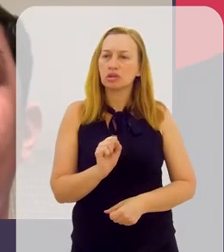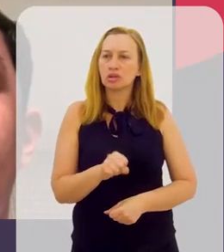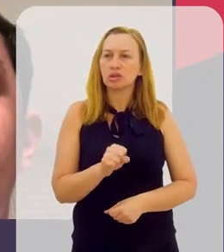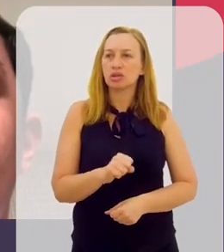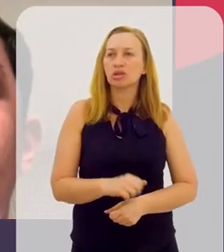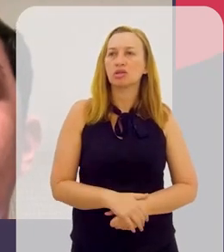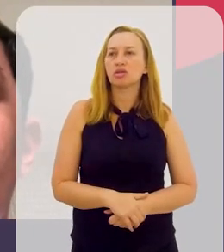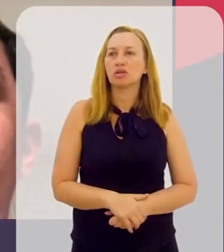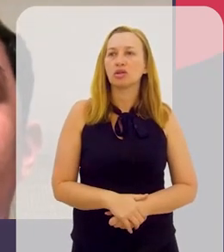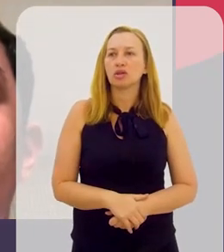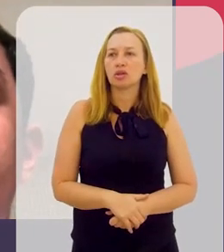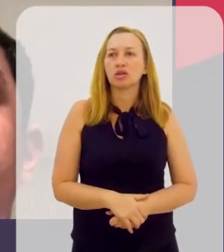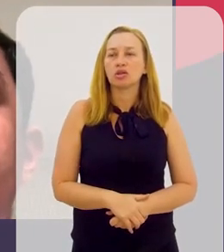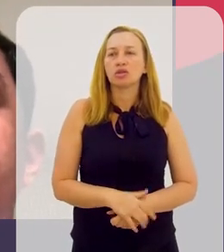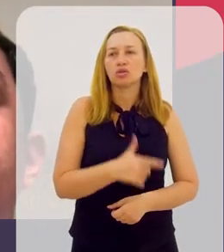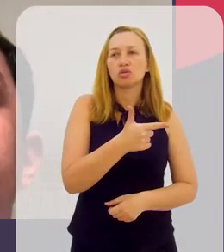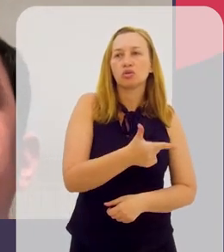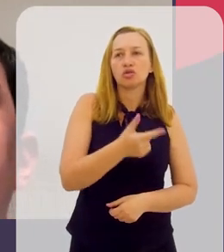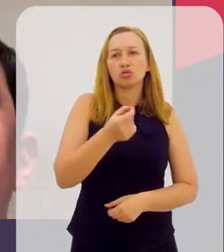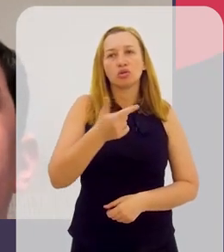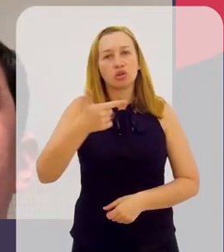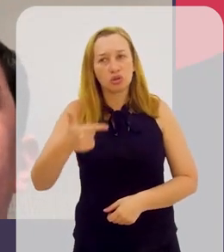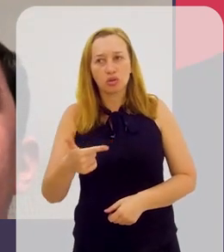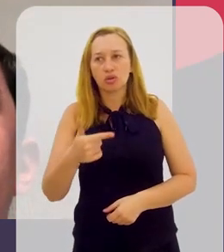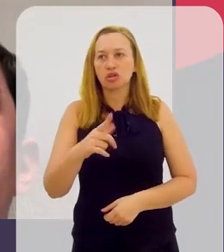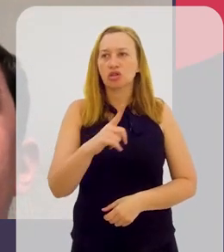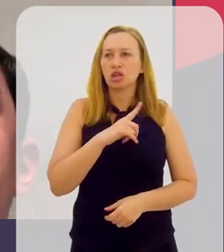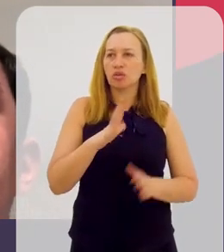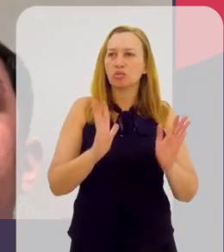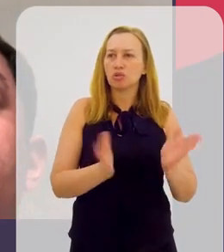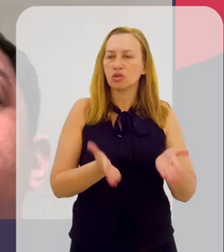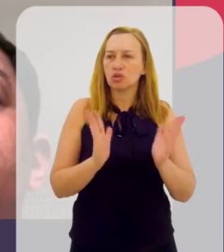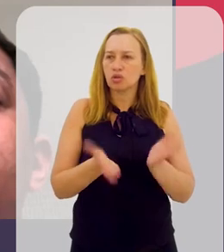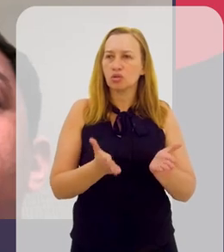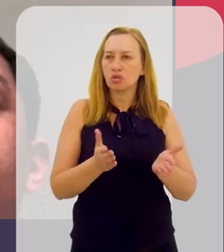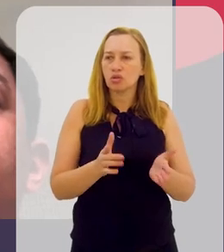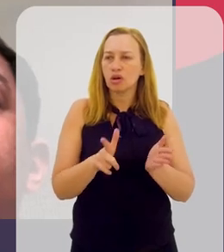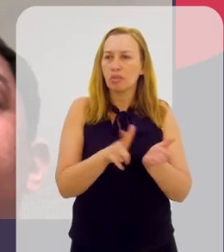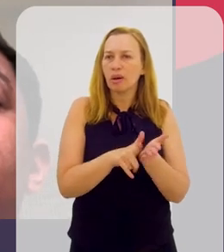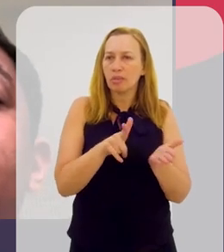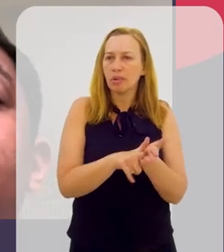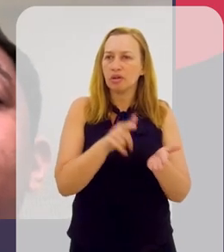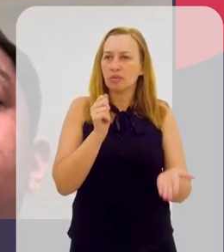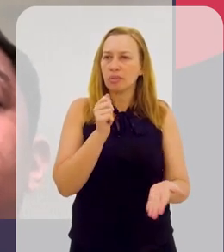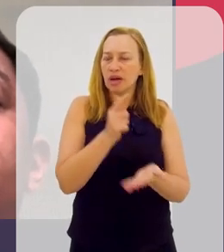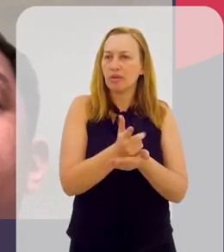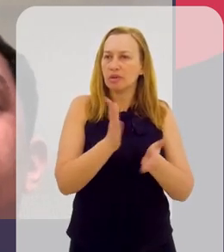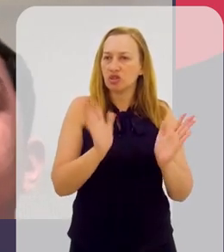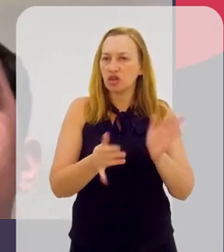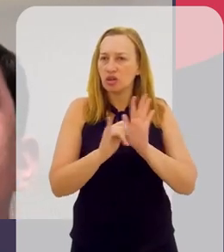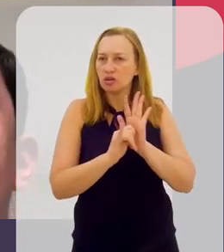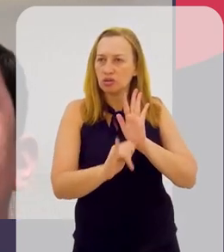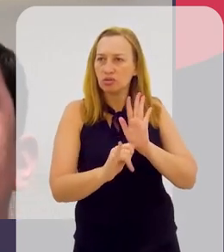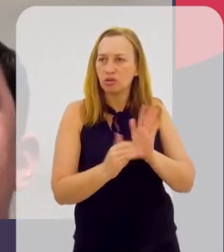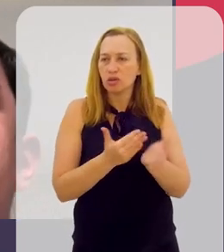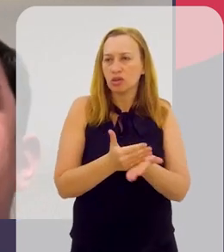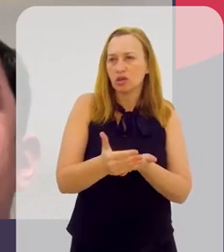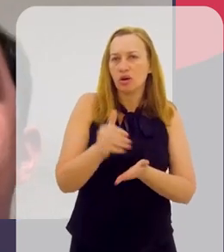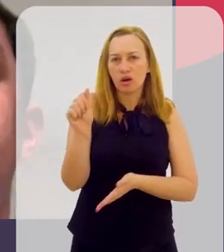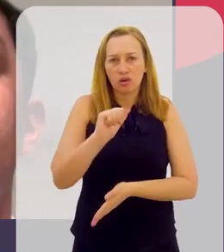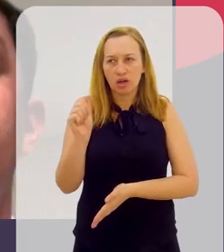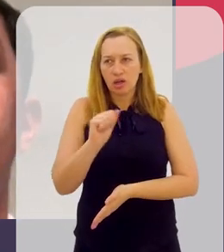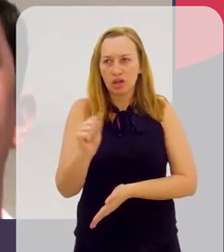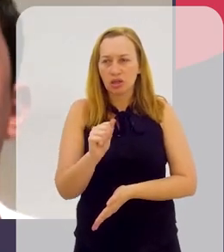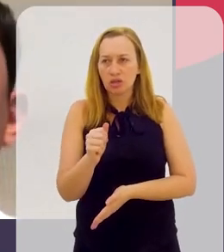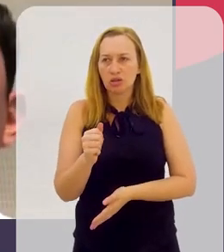Por ano. Envolve aqueles, por exemplo, 2002. Nós temos hoje um folha de pagamento já, que o edital começou agora